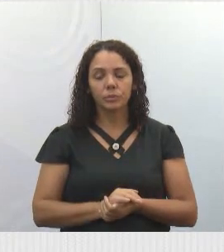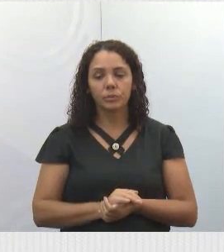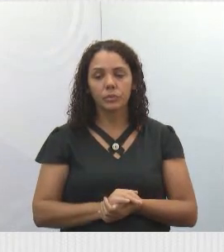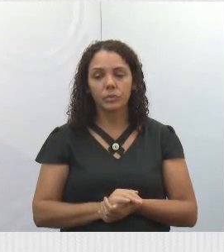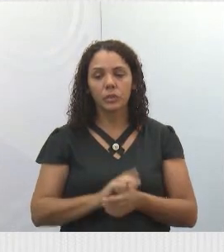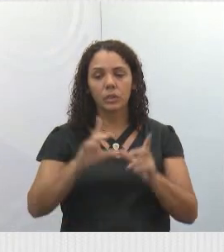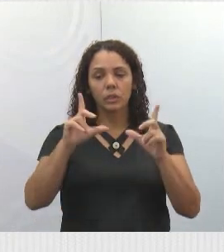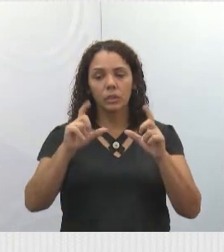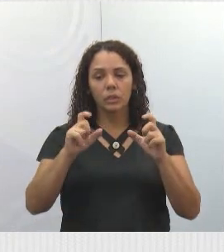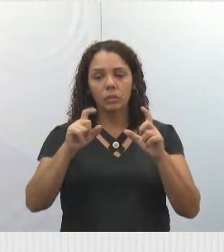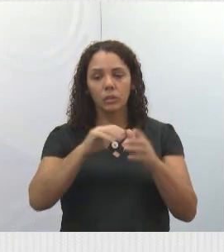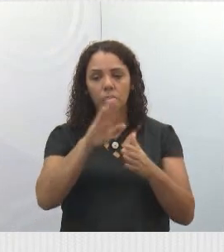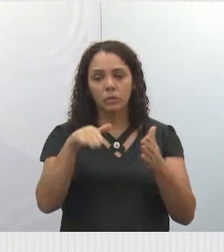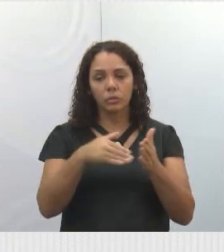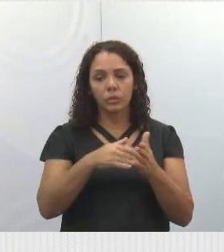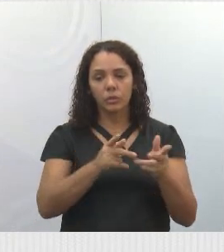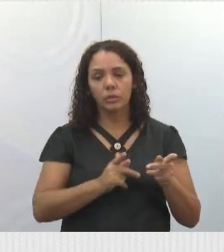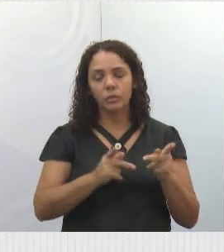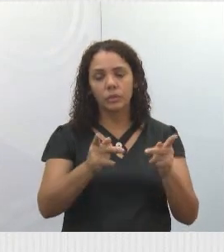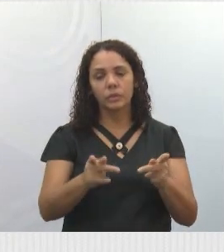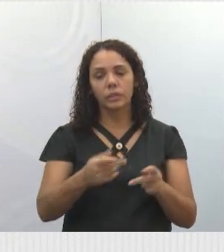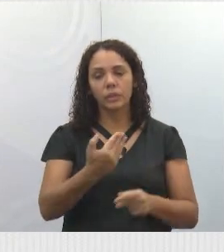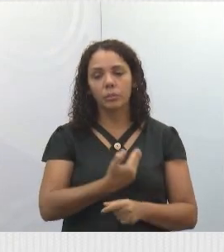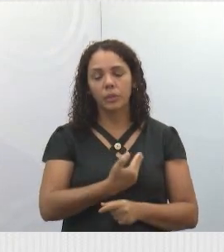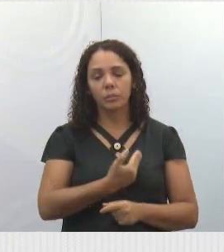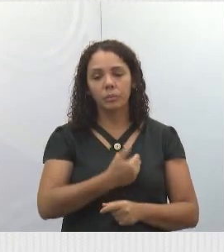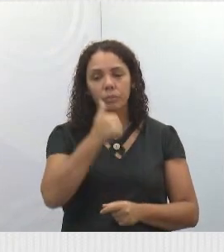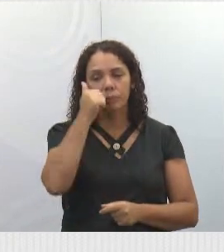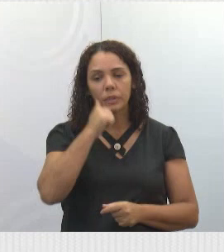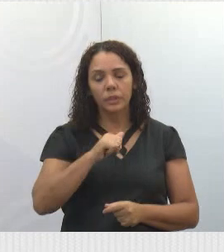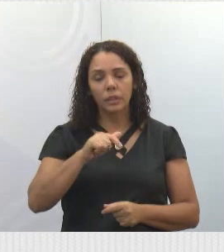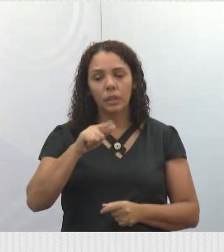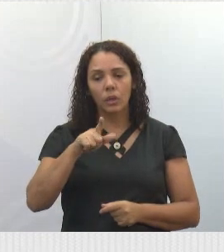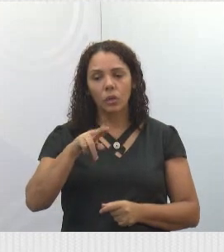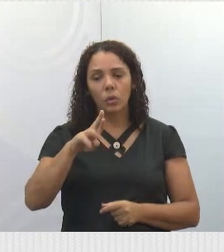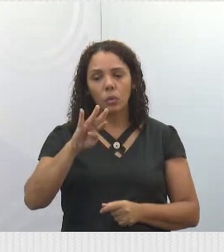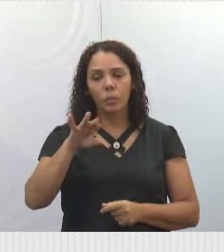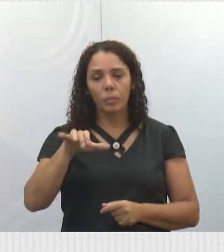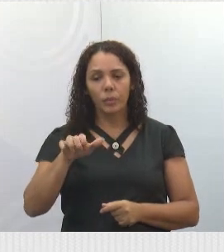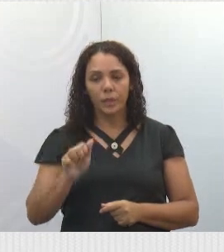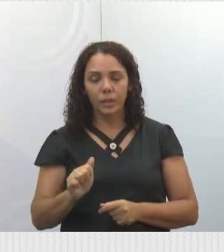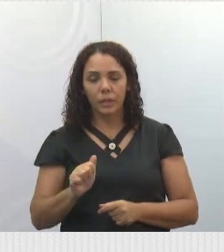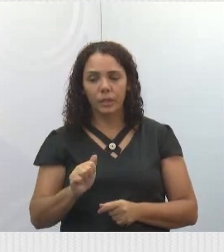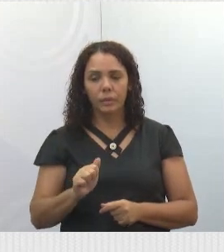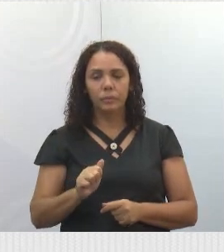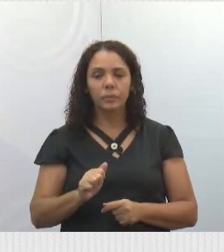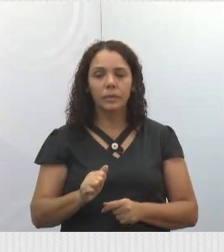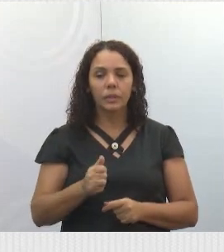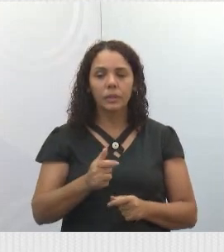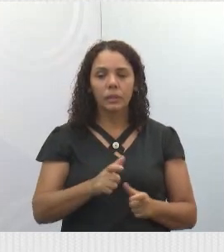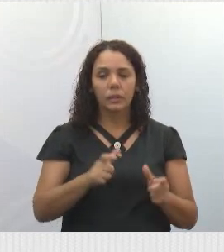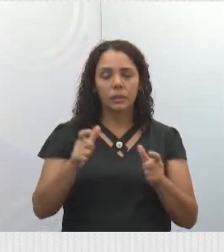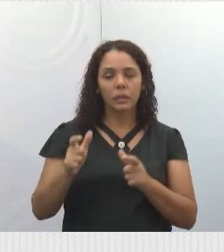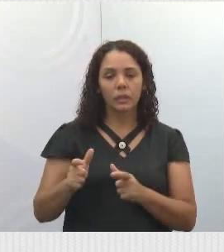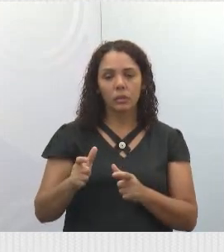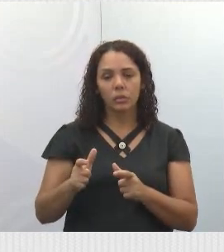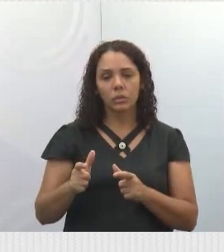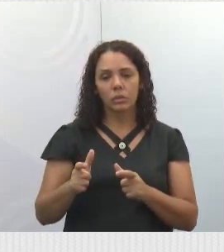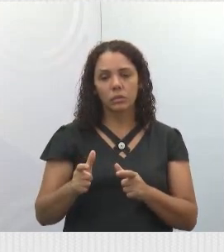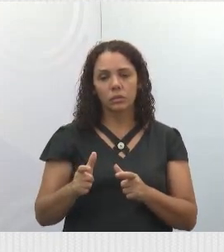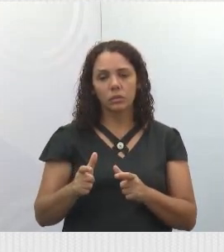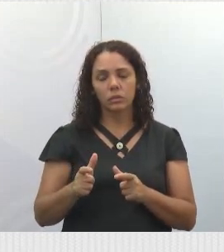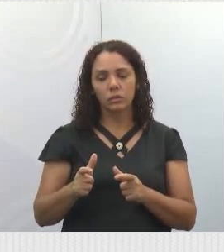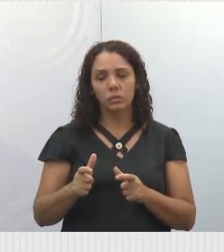estive visitando a Lúbia, uma amiga querida do tempo da escola. Na outra, a Jane